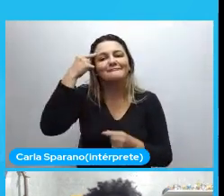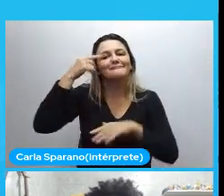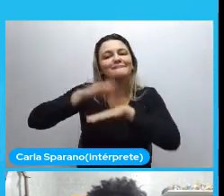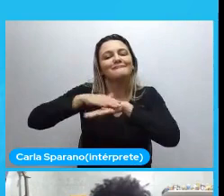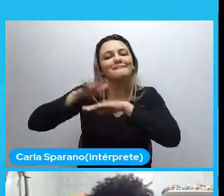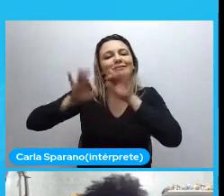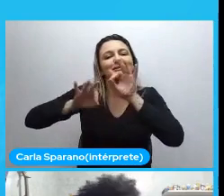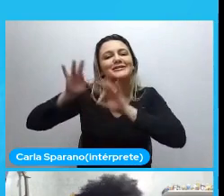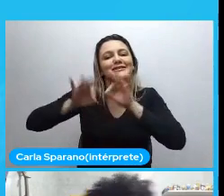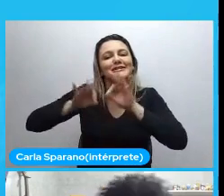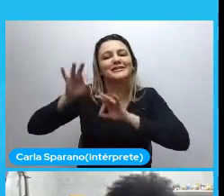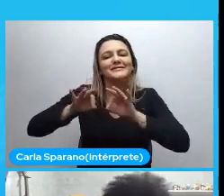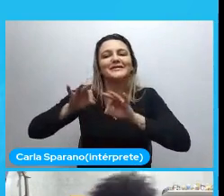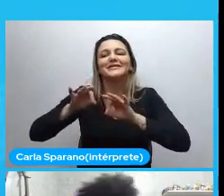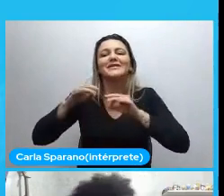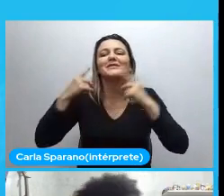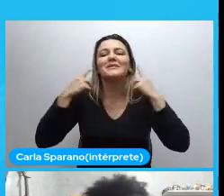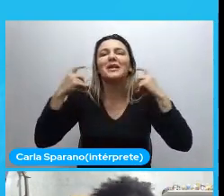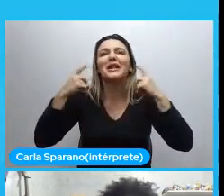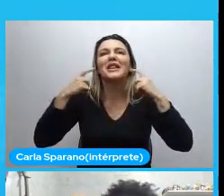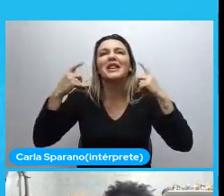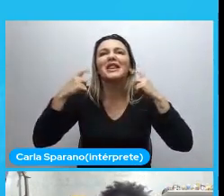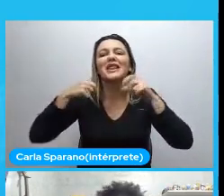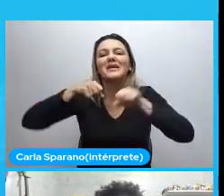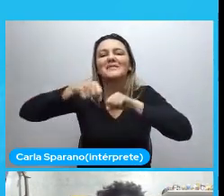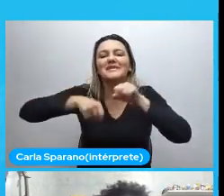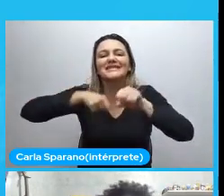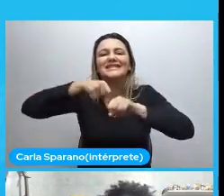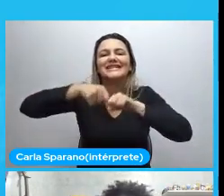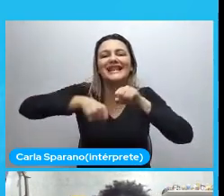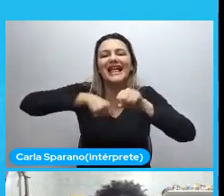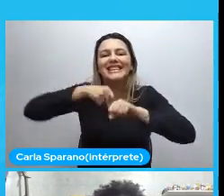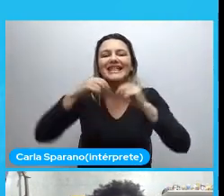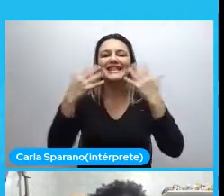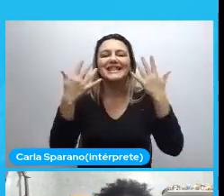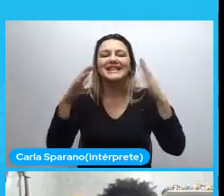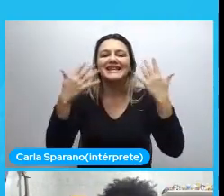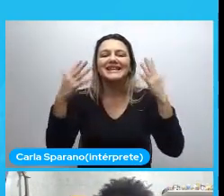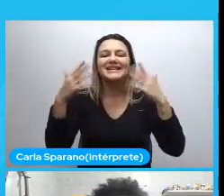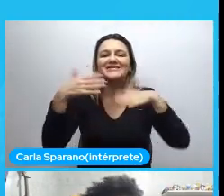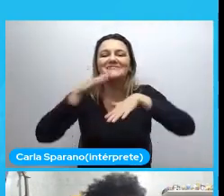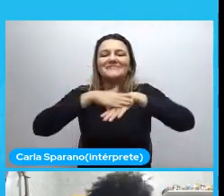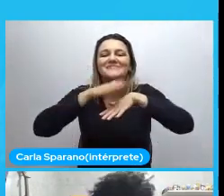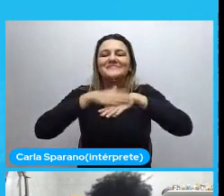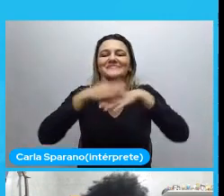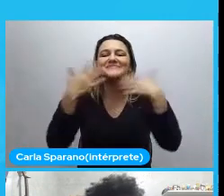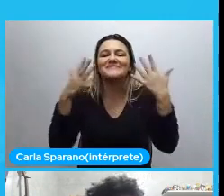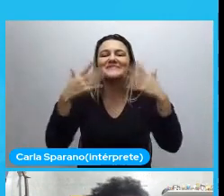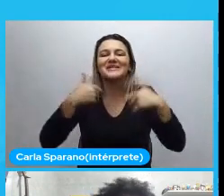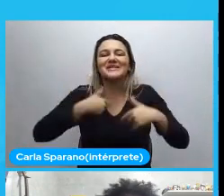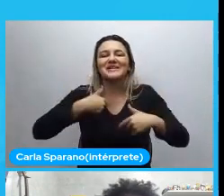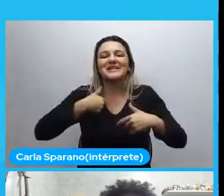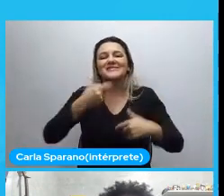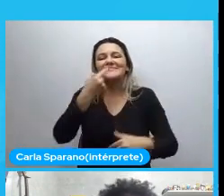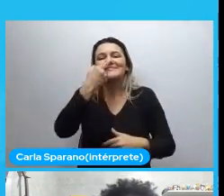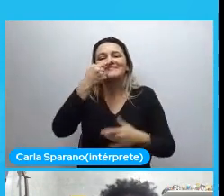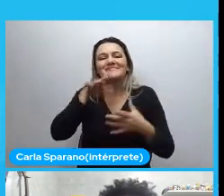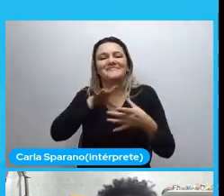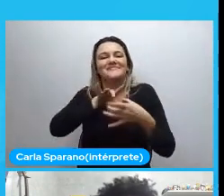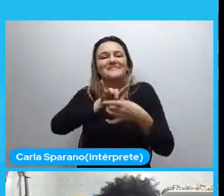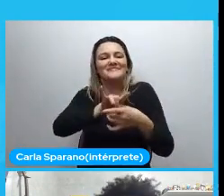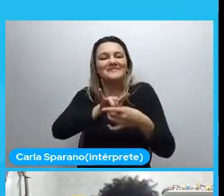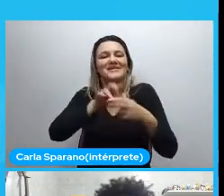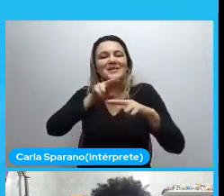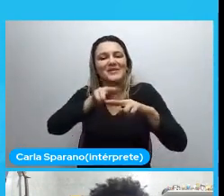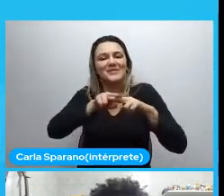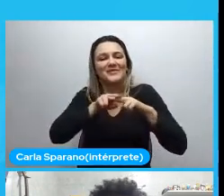solzinho na bicicleta. Foi muito eu. Aqui. Há aplausos para quem fez isso. Porque é muito eu. O solzinho na bicicleta. E por favor, me mandem essa